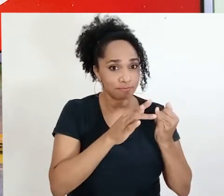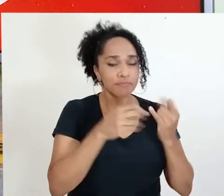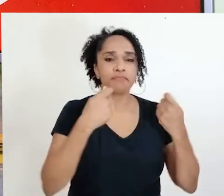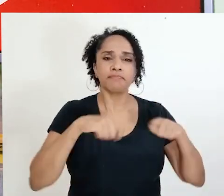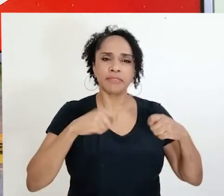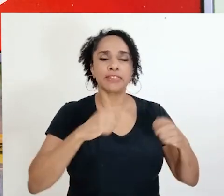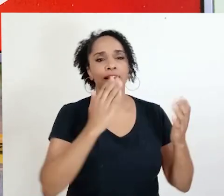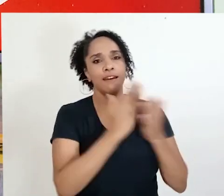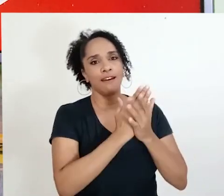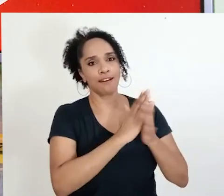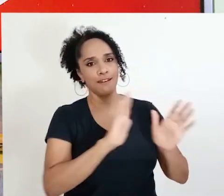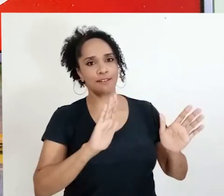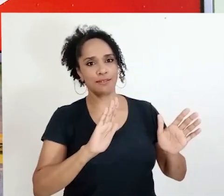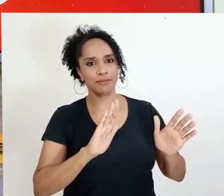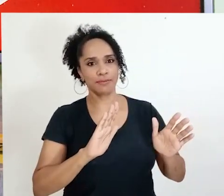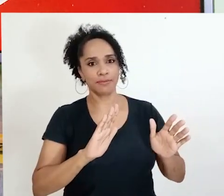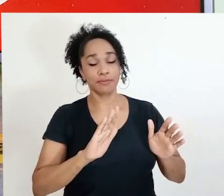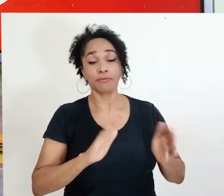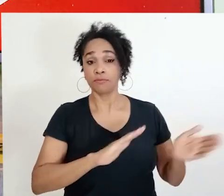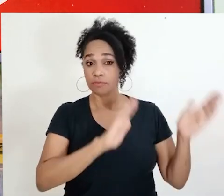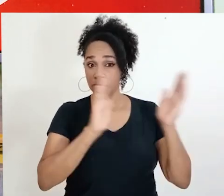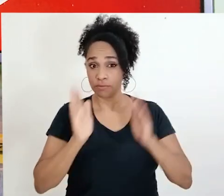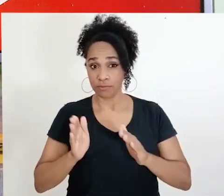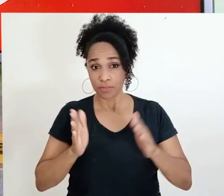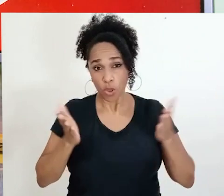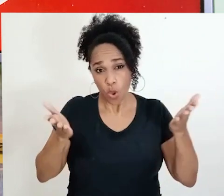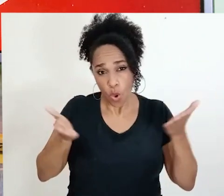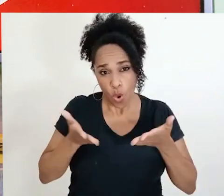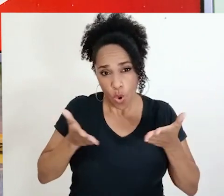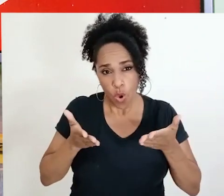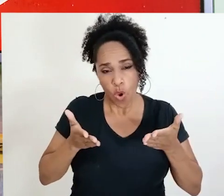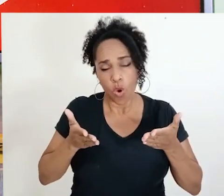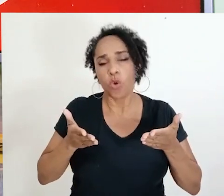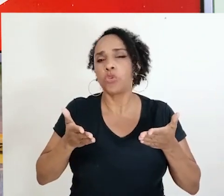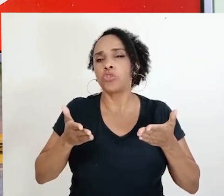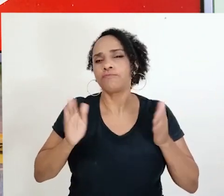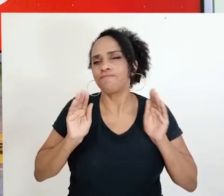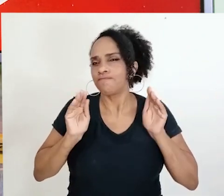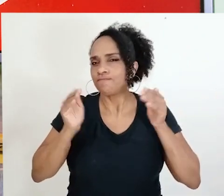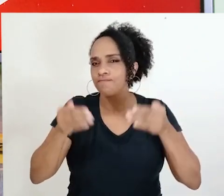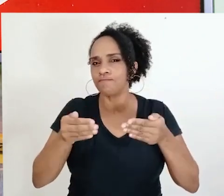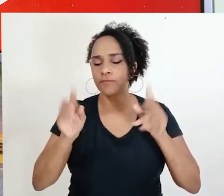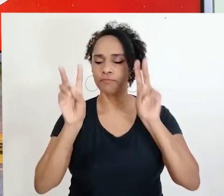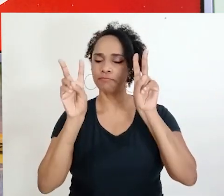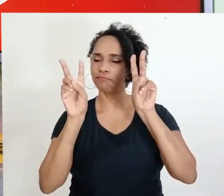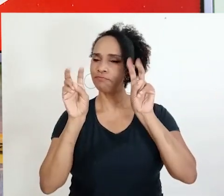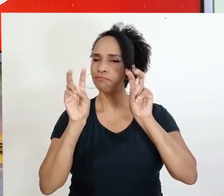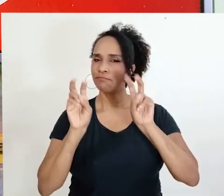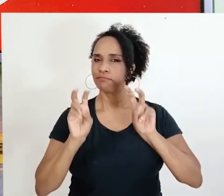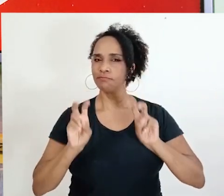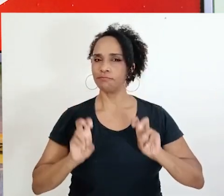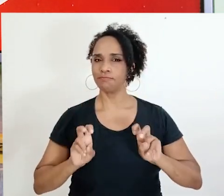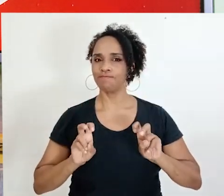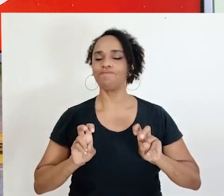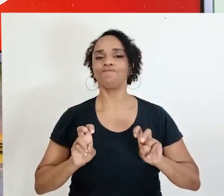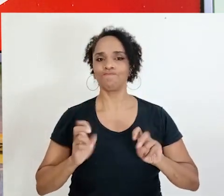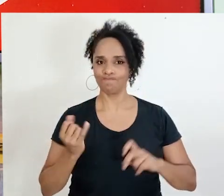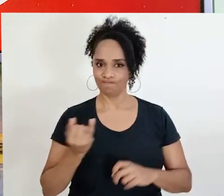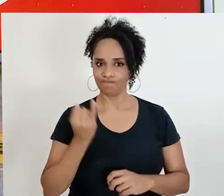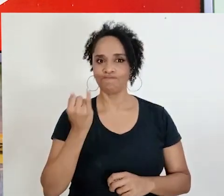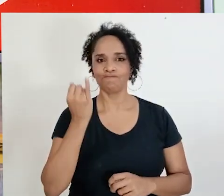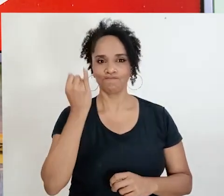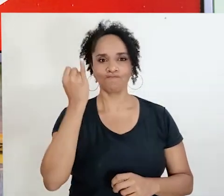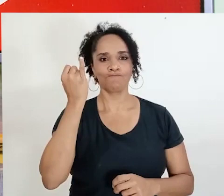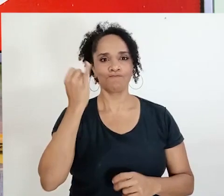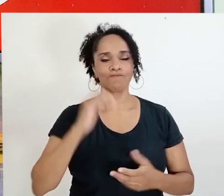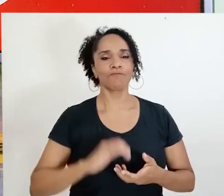ao assédio sexual no IFBA. É um momento em que saímos da programação para falarmos sobre temas que